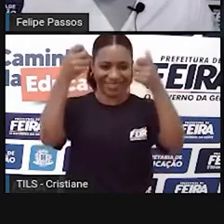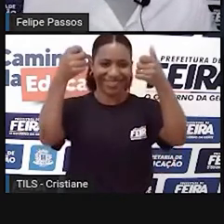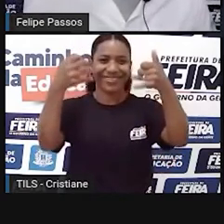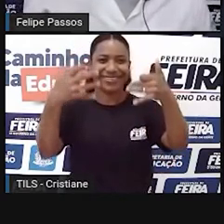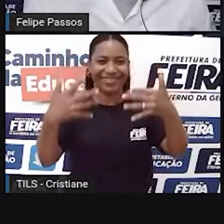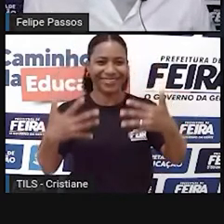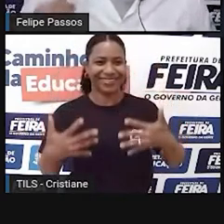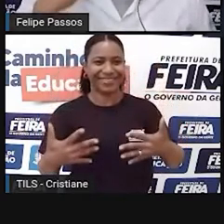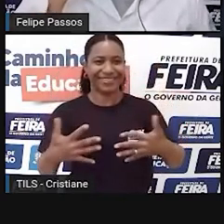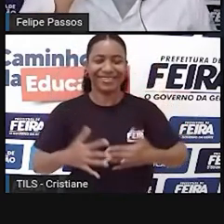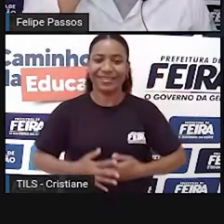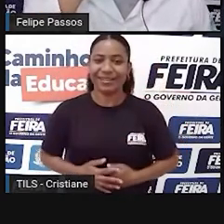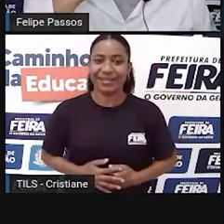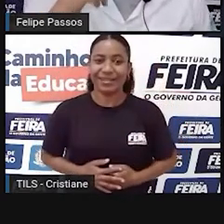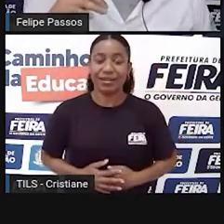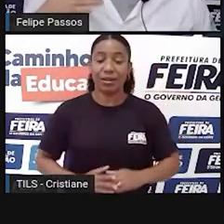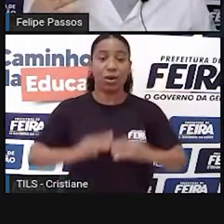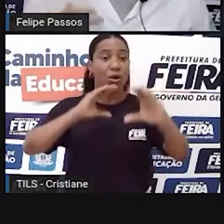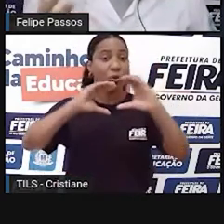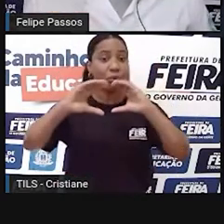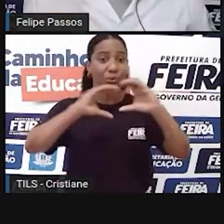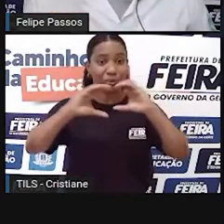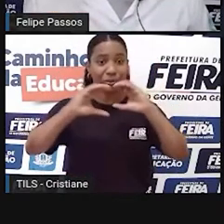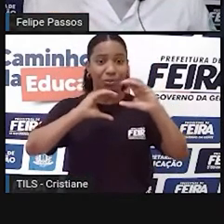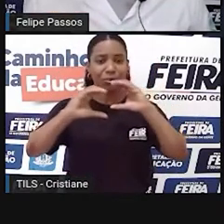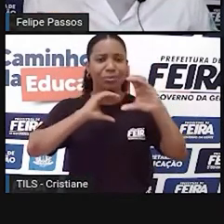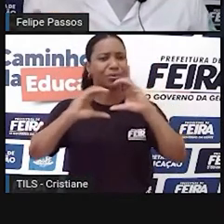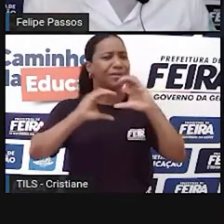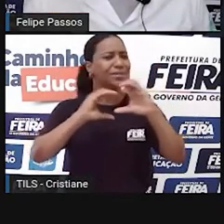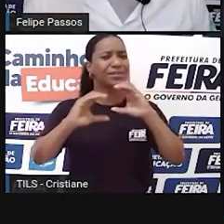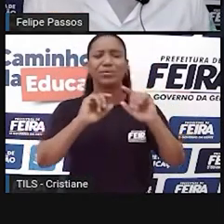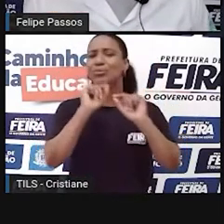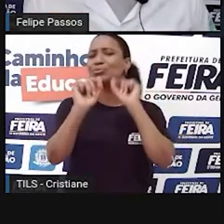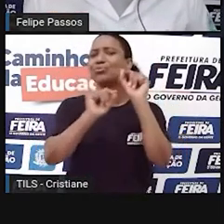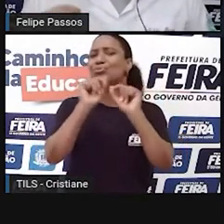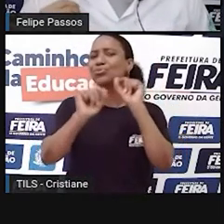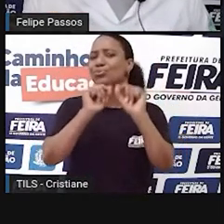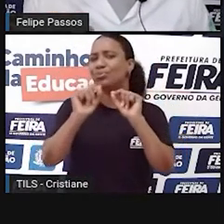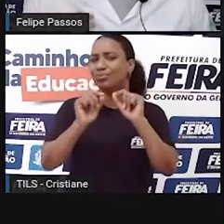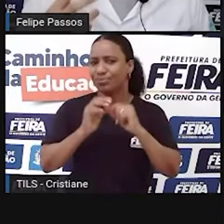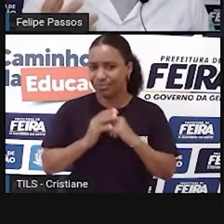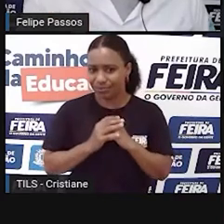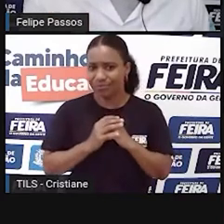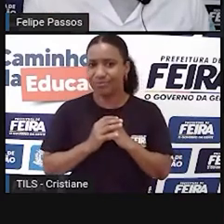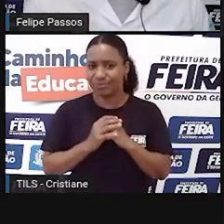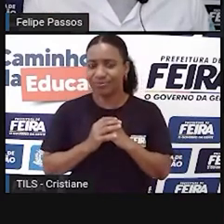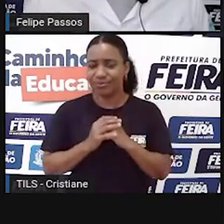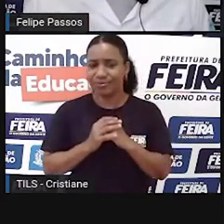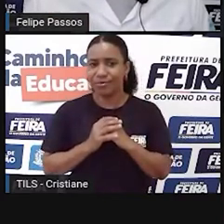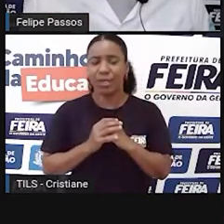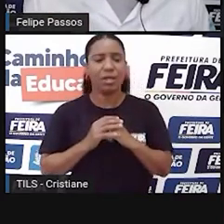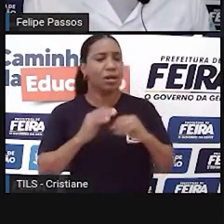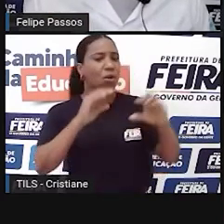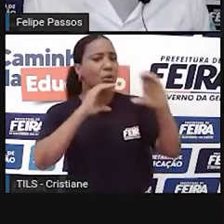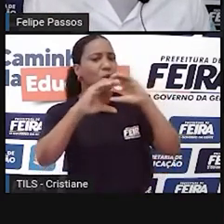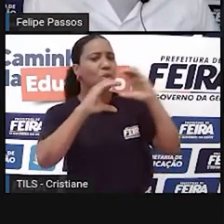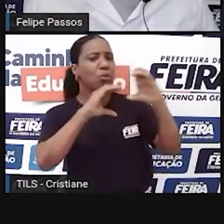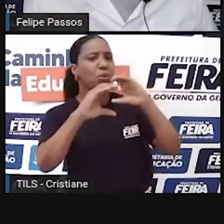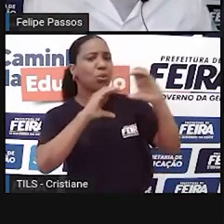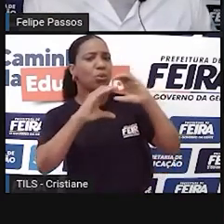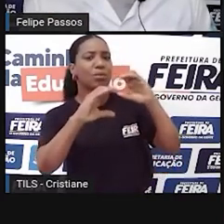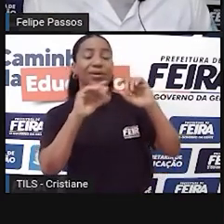Então, comunicação, se a gente for olhar para a definição do que é comunicar, do que é a comunicação em si,